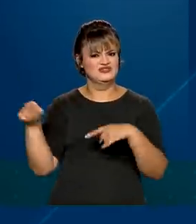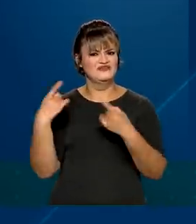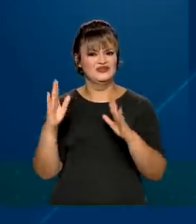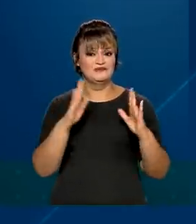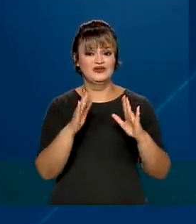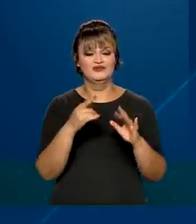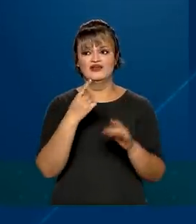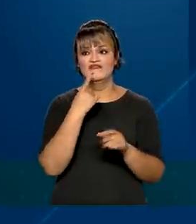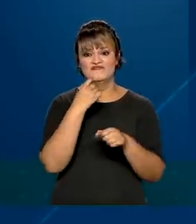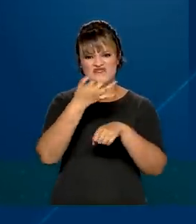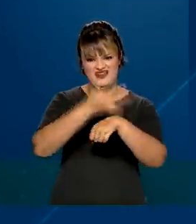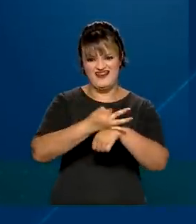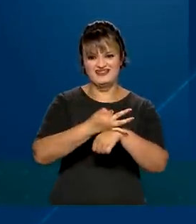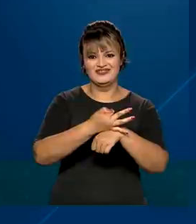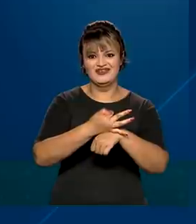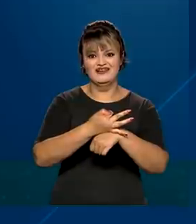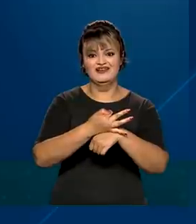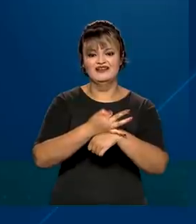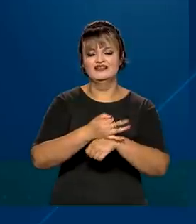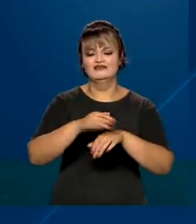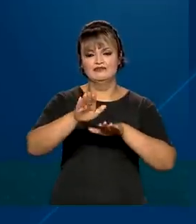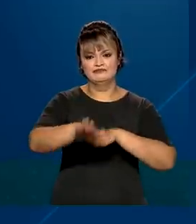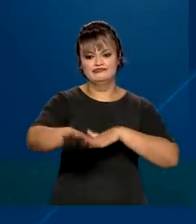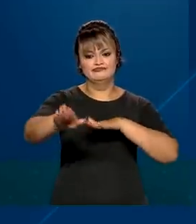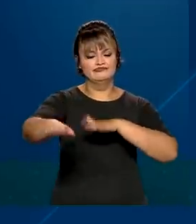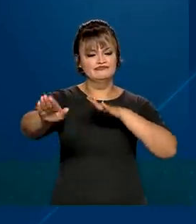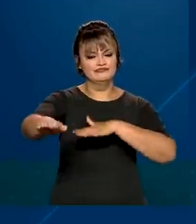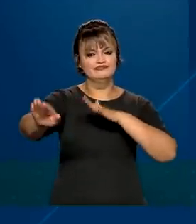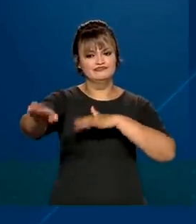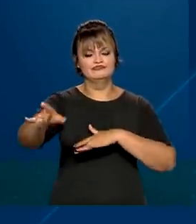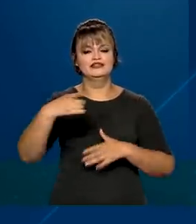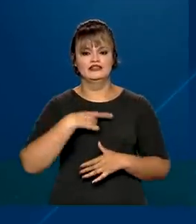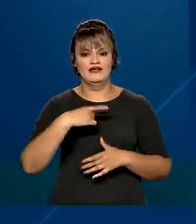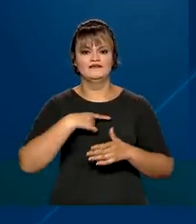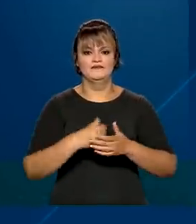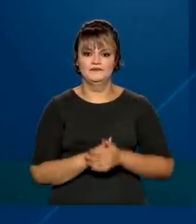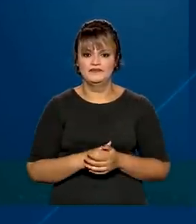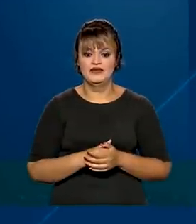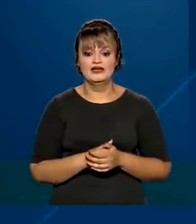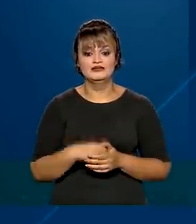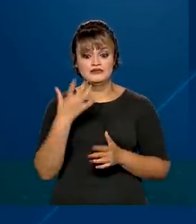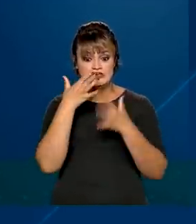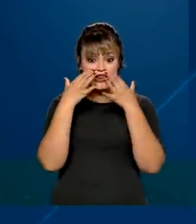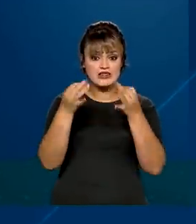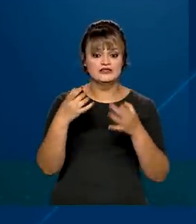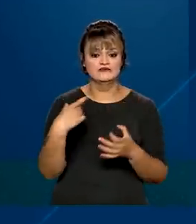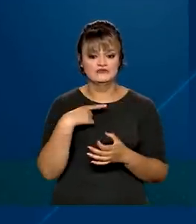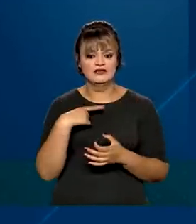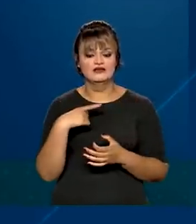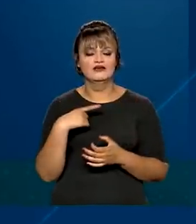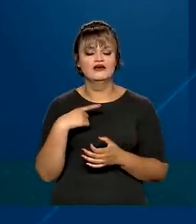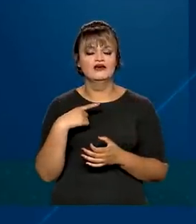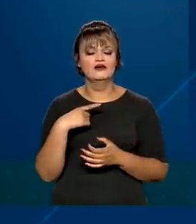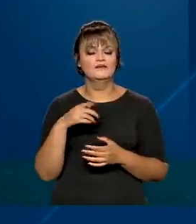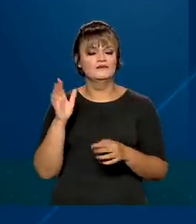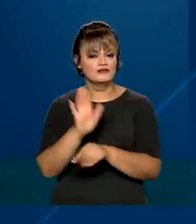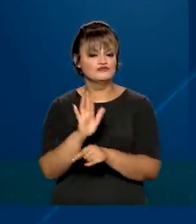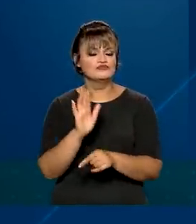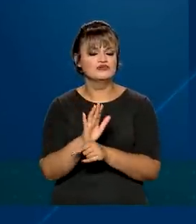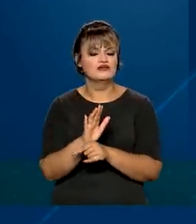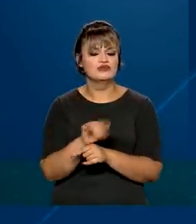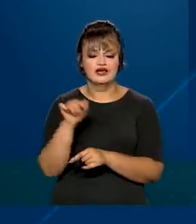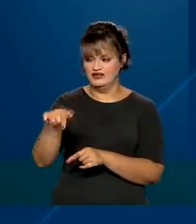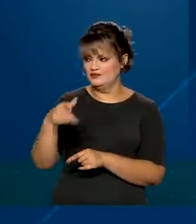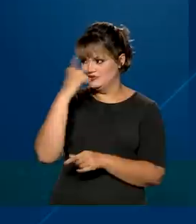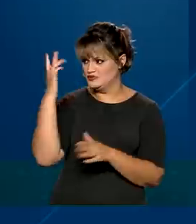feriado, feriado para esse prolongado, o trânsito que se pega aqui nessa região. E a gente está atento então à necessidade do rio